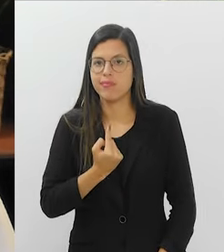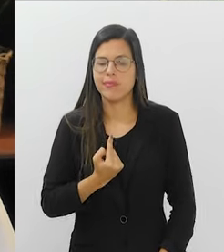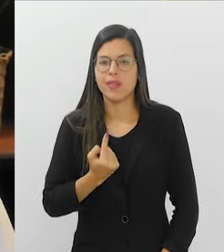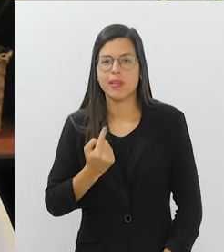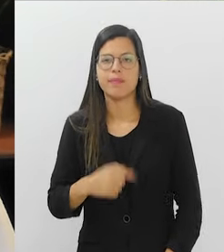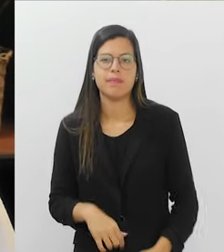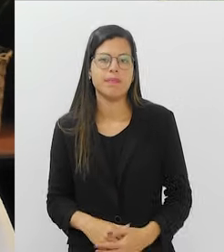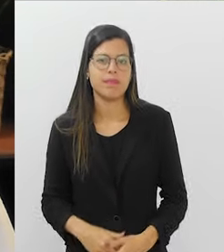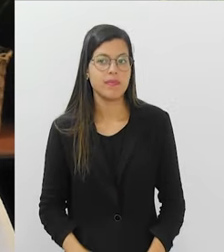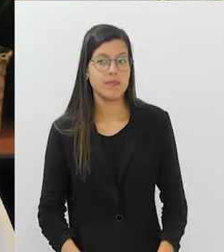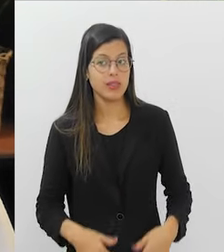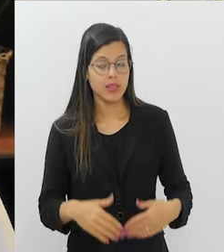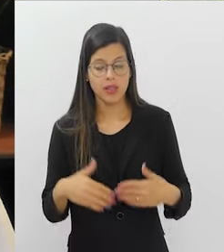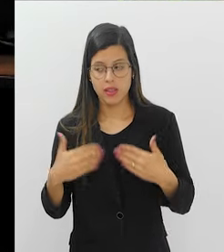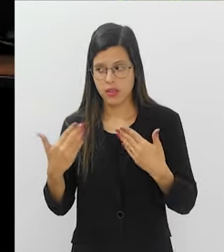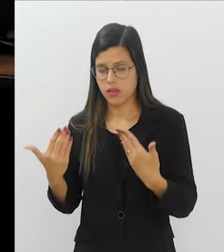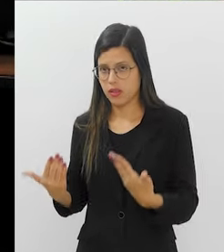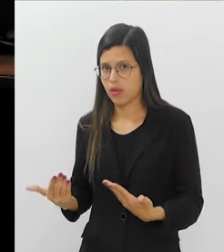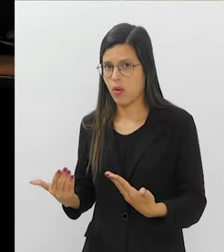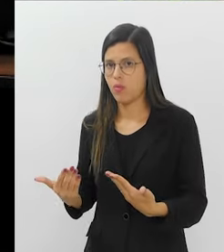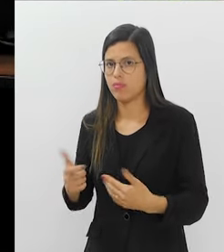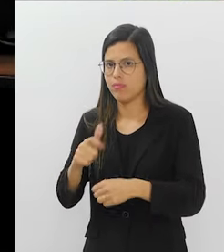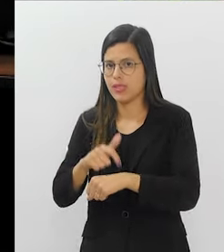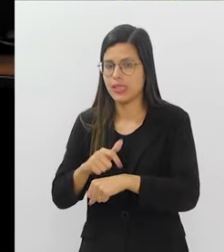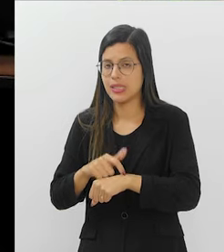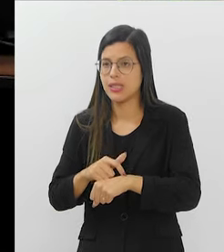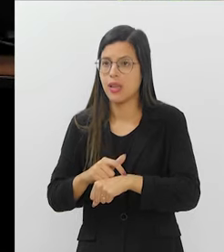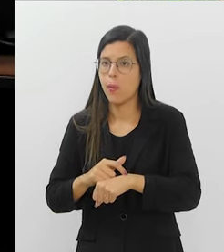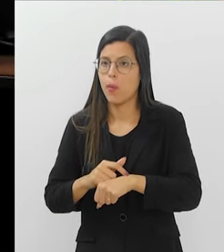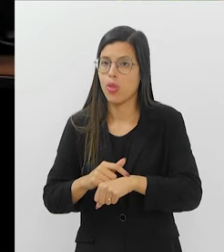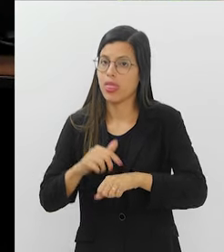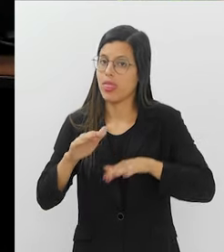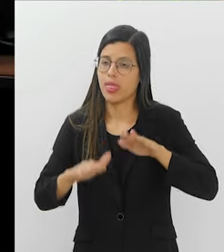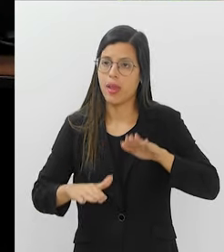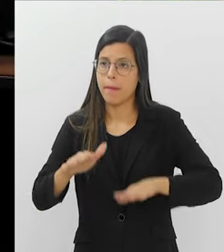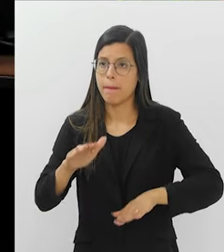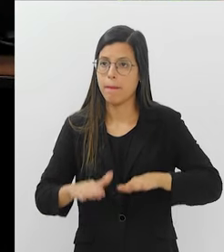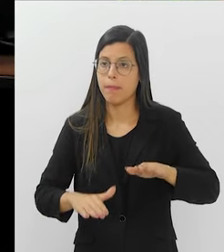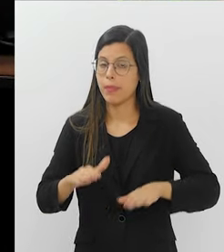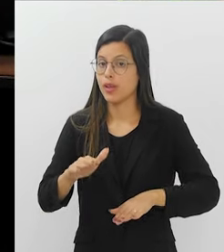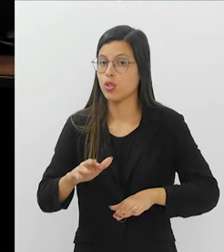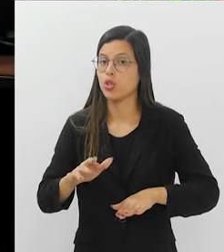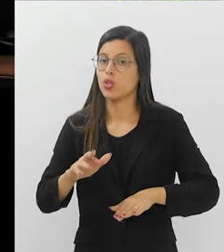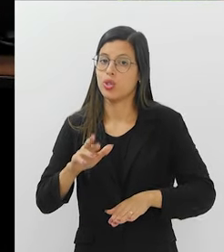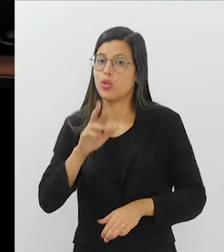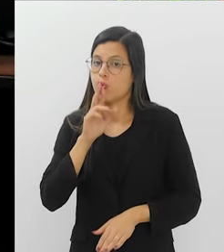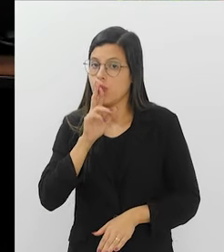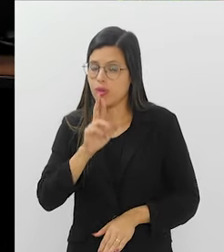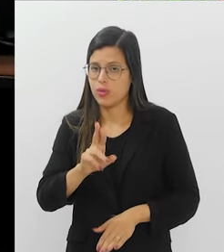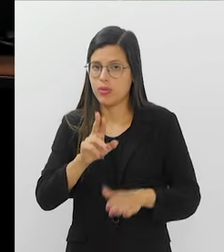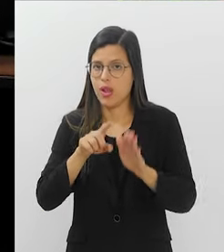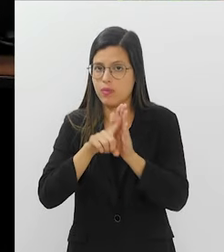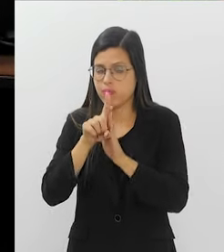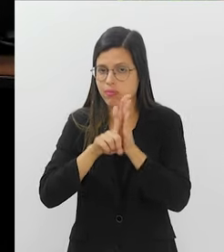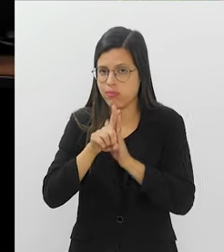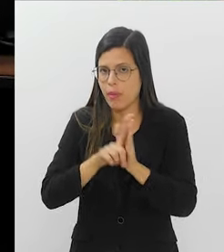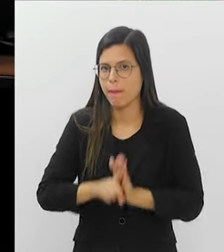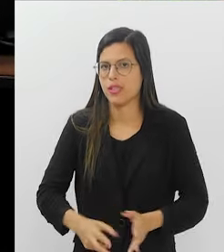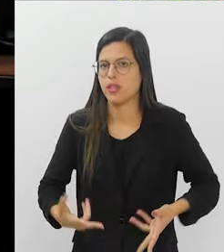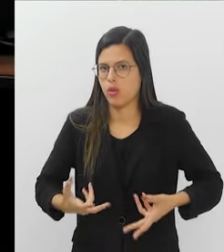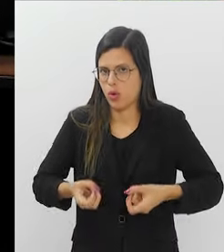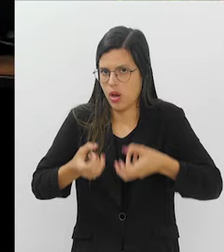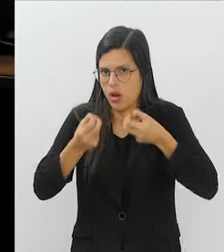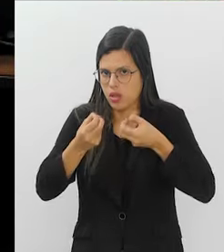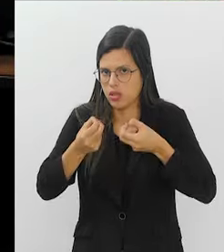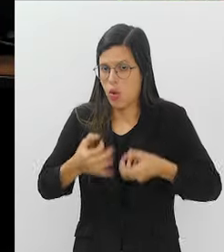para vigiar se aquilo ele voltou? Isso. O tempo varia muito de acordo com o que der no resultado da biópsia, né?